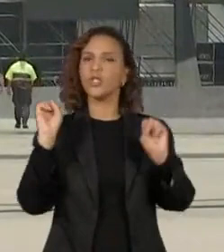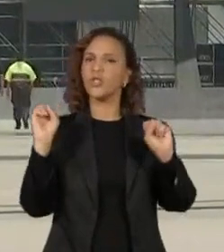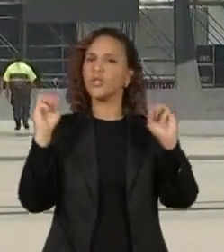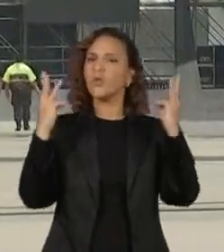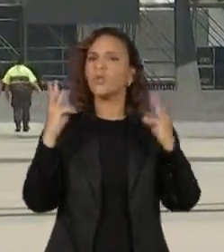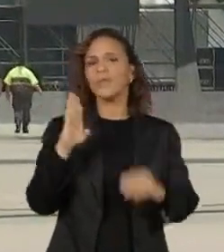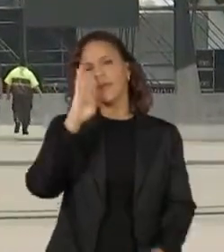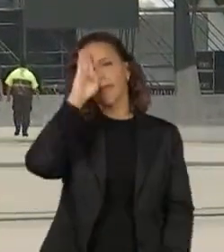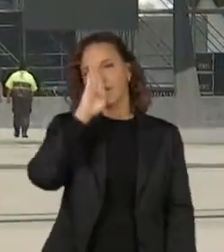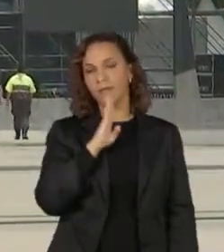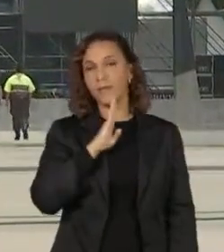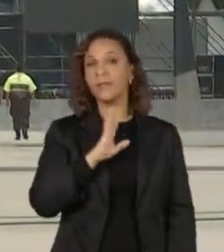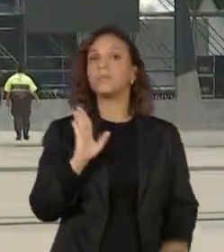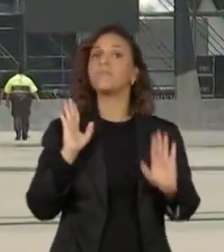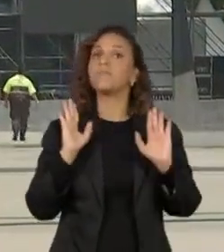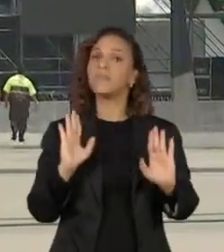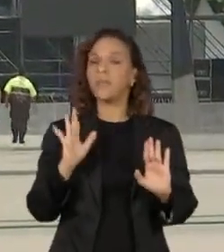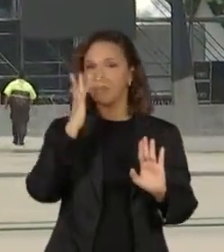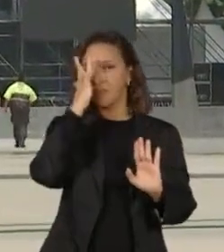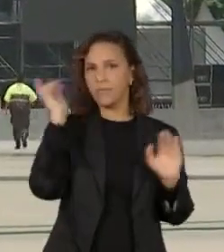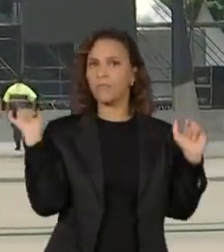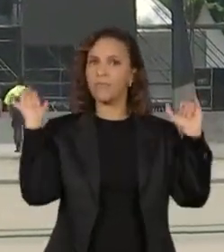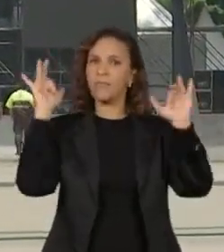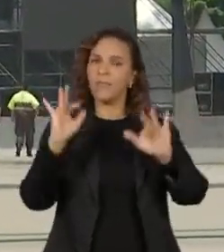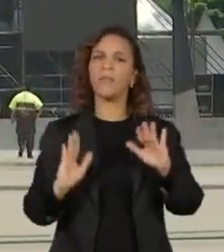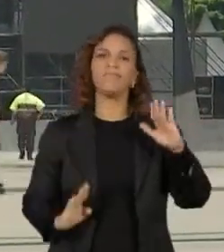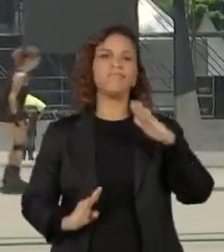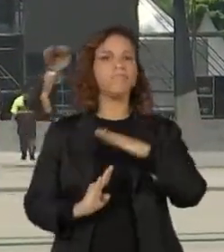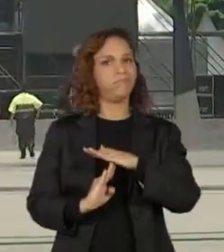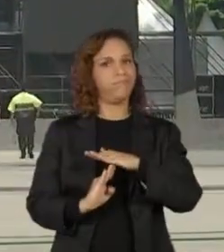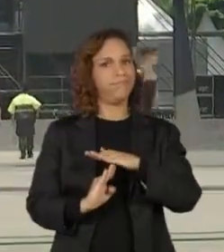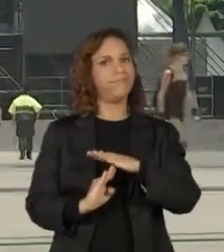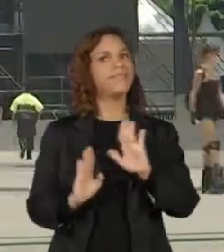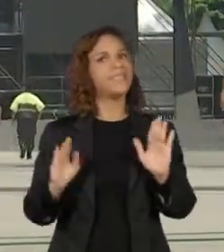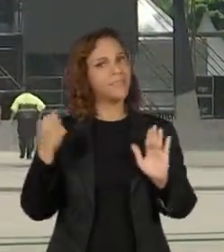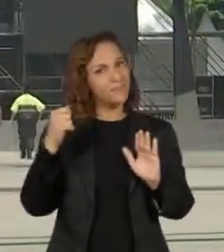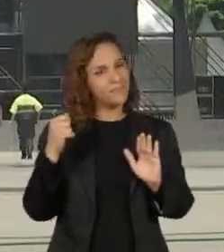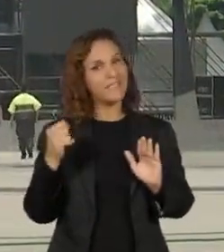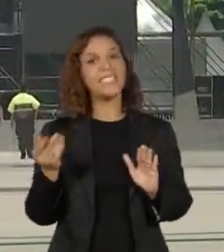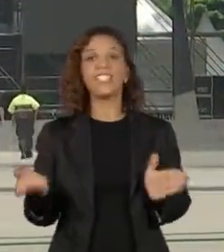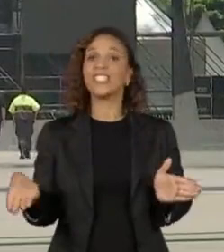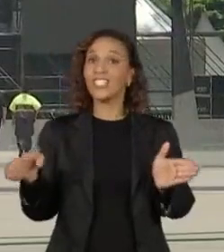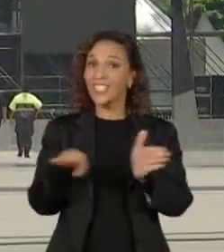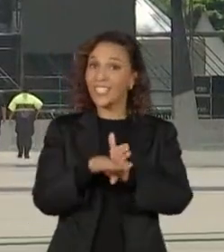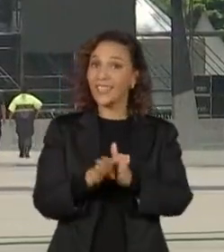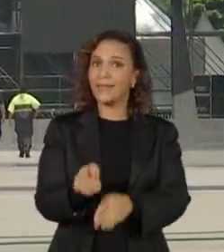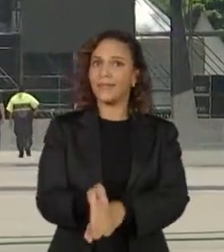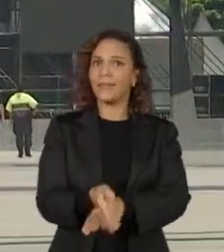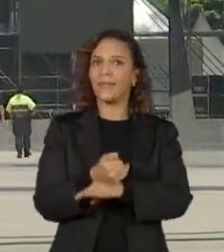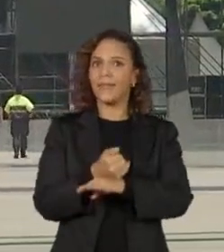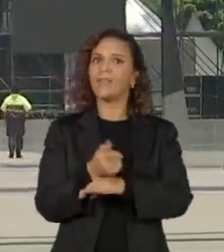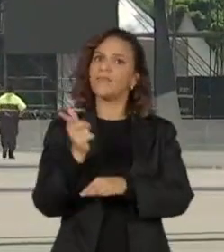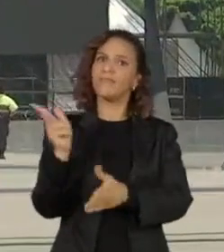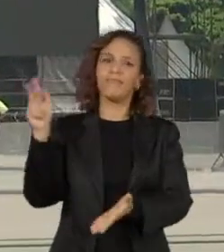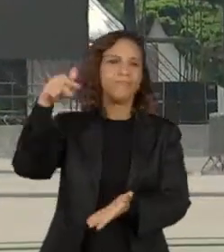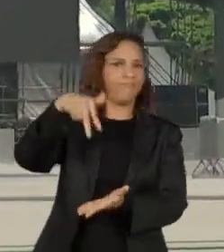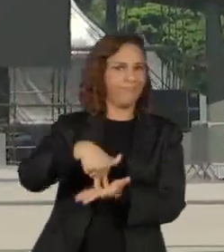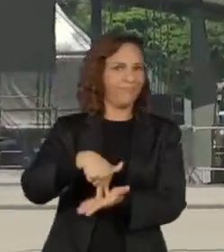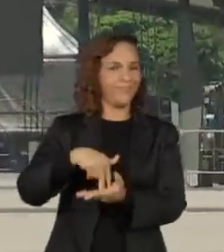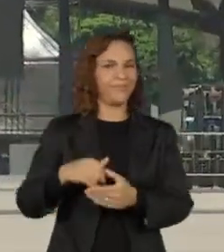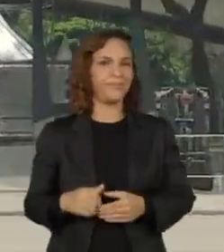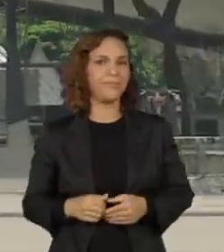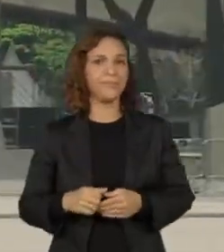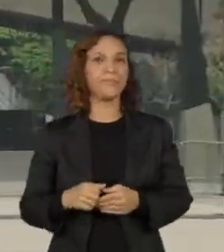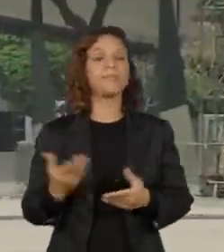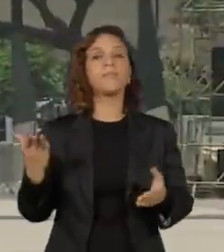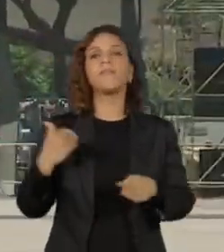gratuitos, mas o público será limitado, então é bom chegar bem cedo para garantir a sua vaga. A